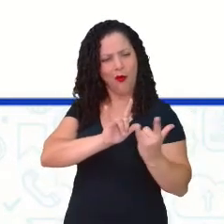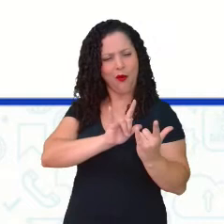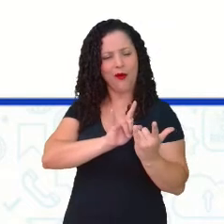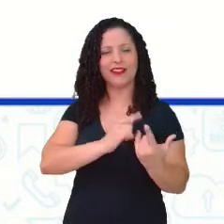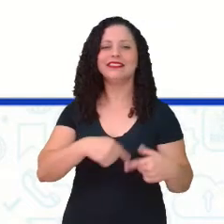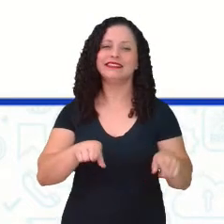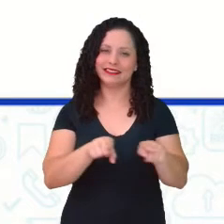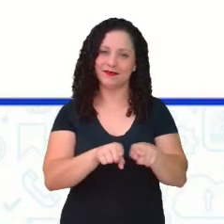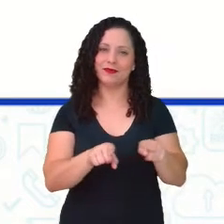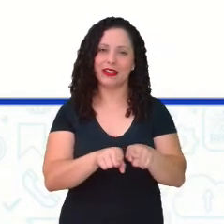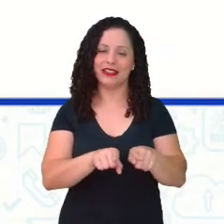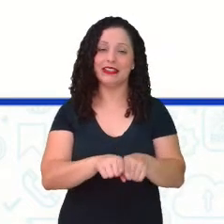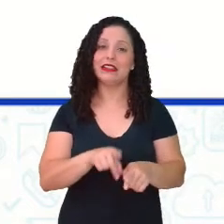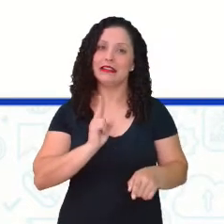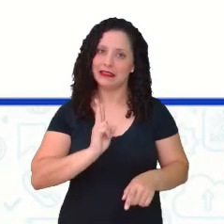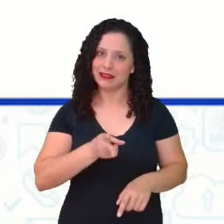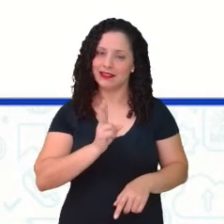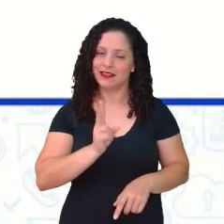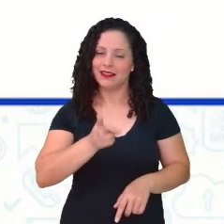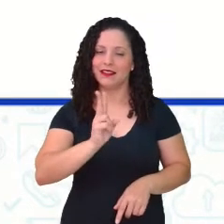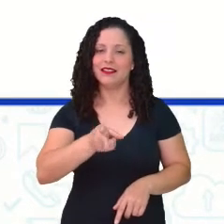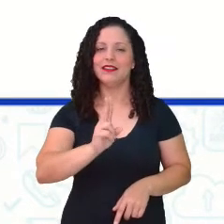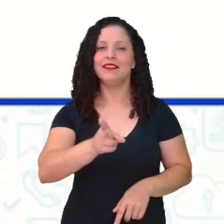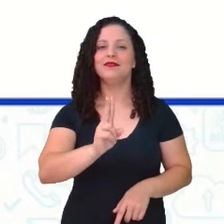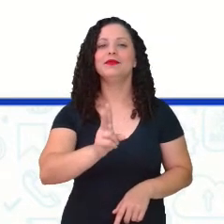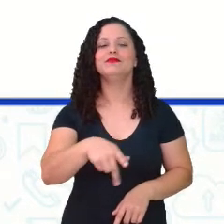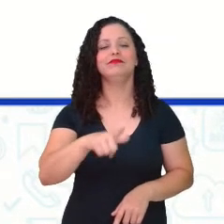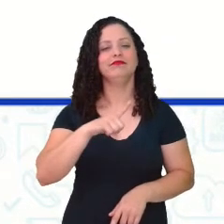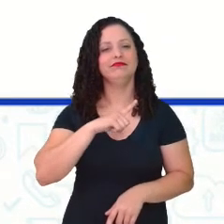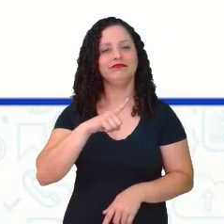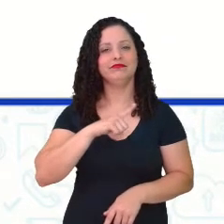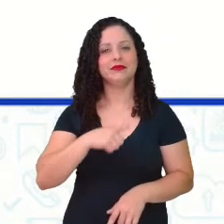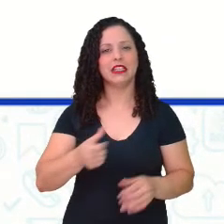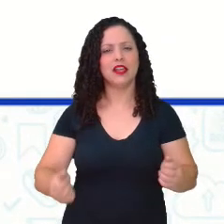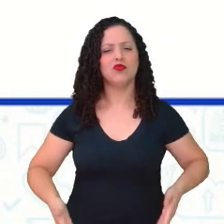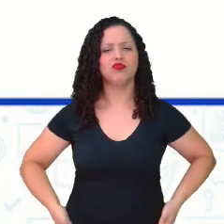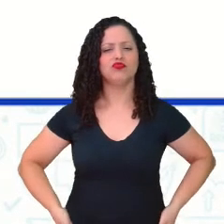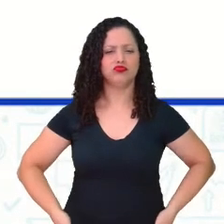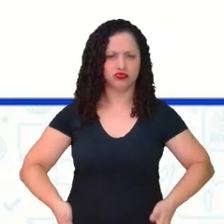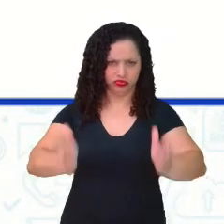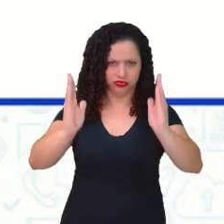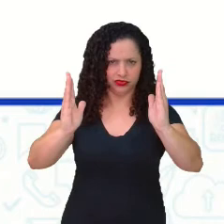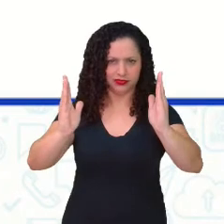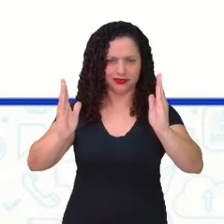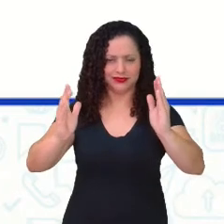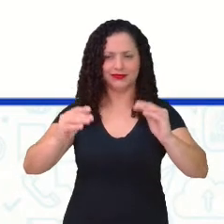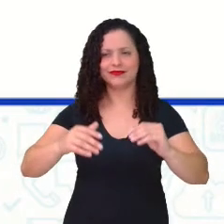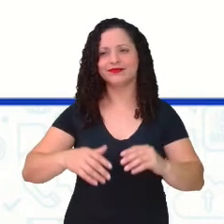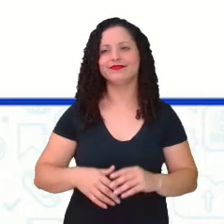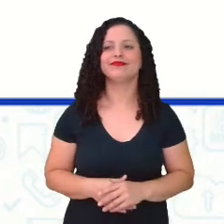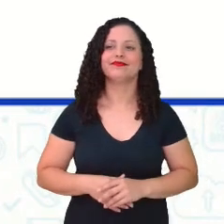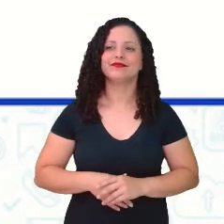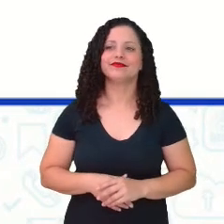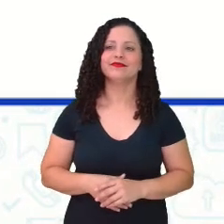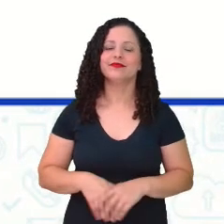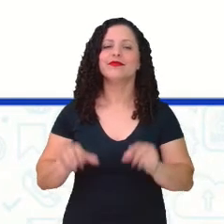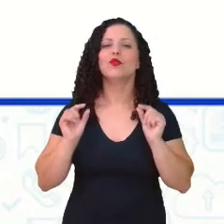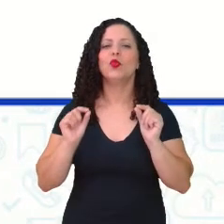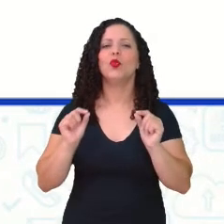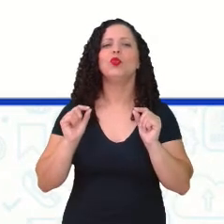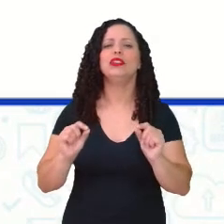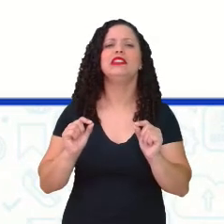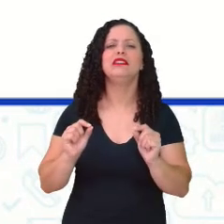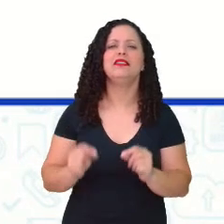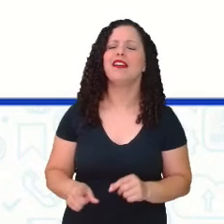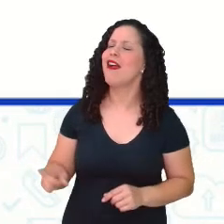não é? Há sempre um caminho, não é? Diante de nós para ser seguido. O que Clarice diz